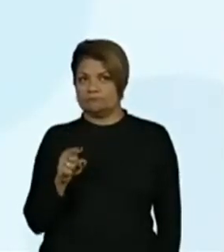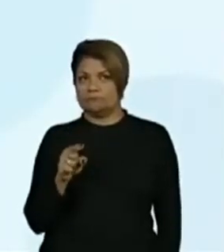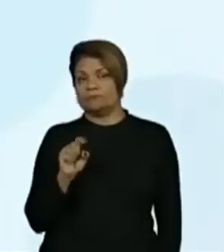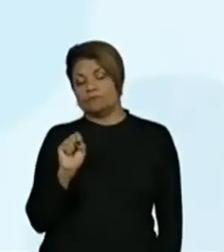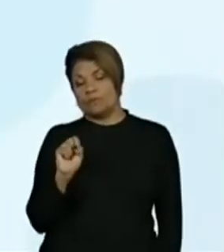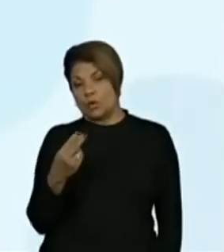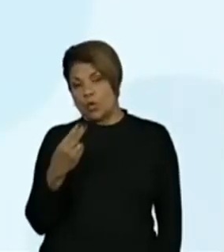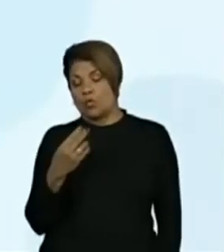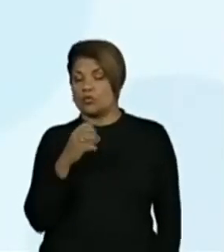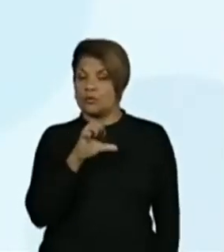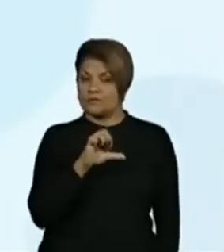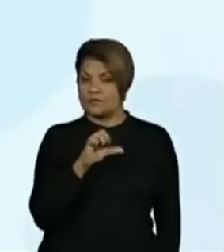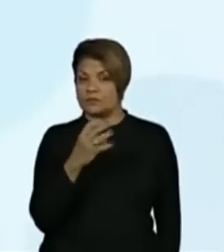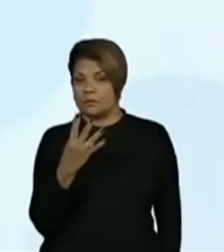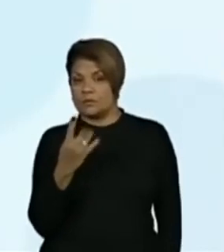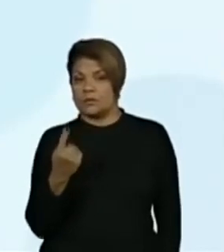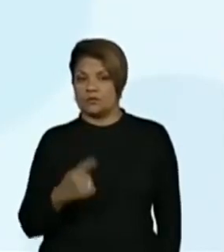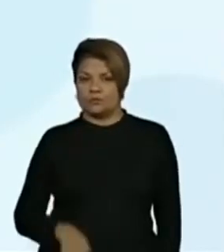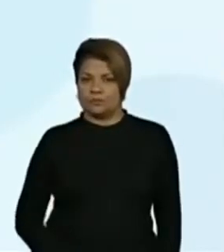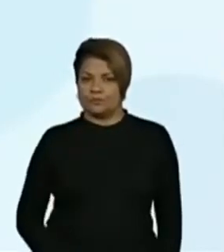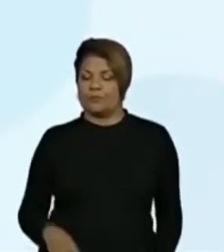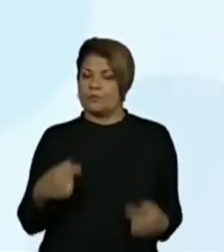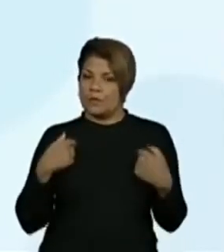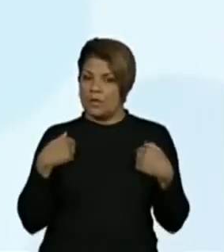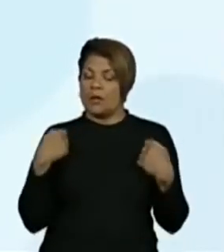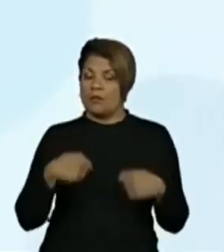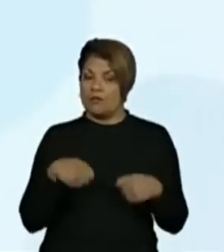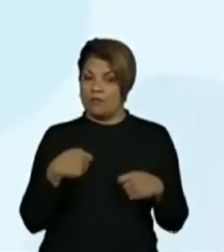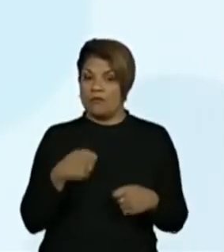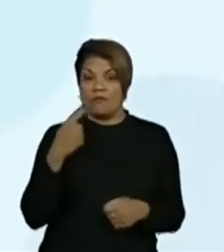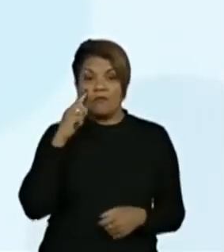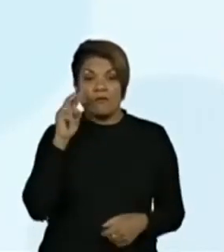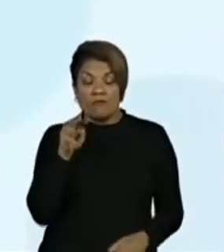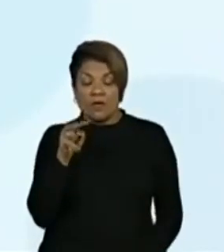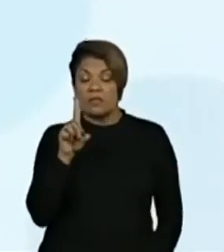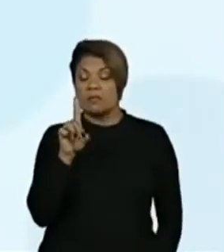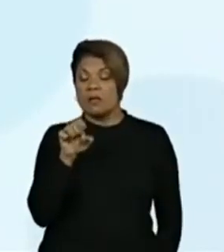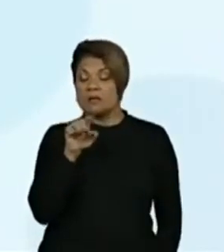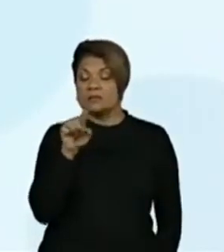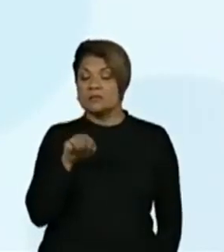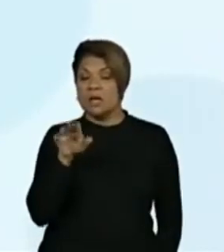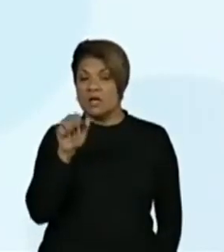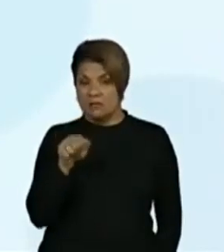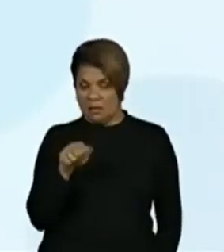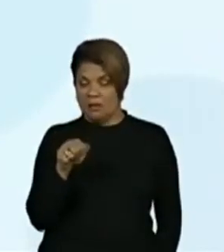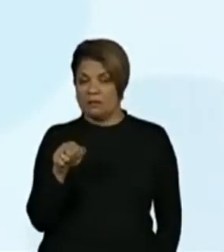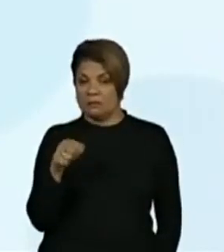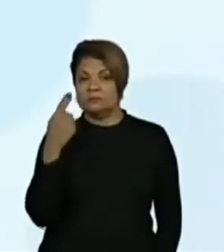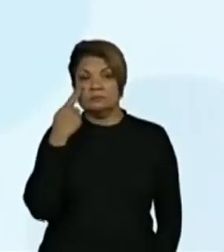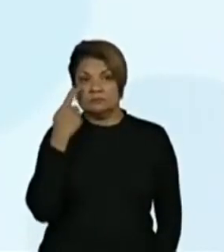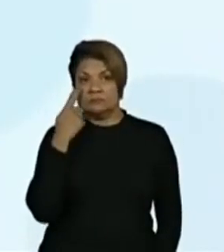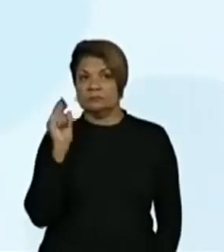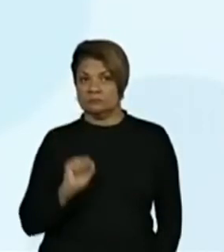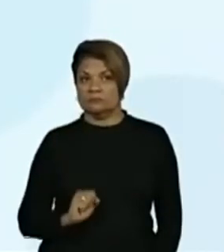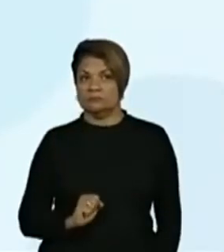novecentos e quarenta e um? Então, eu vou olhar para a casa da dezena de milhar aqui. Então, novecentos e quatorze. Veja, só temos